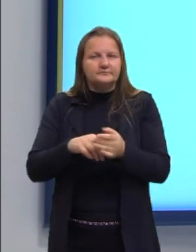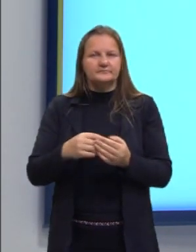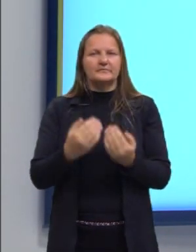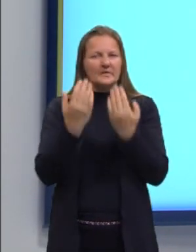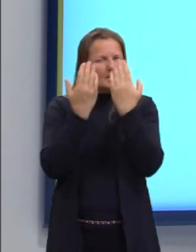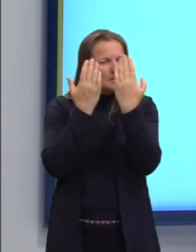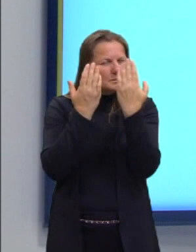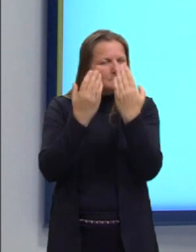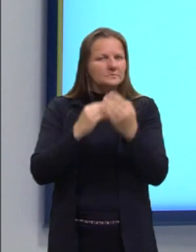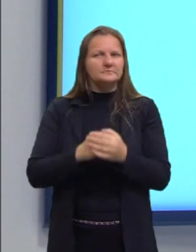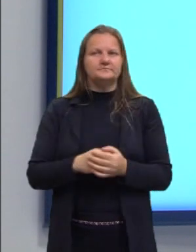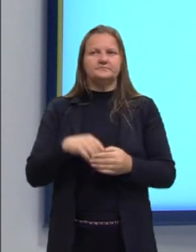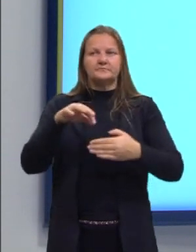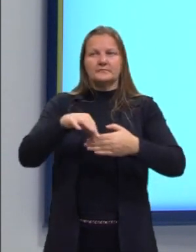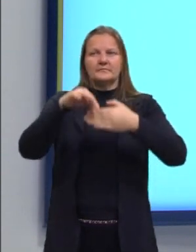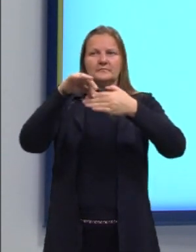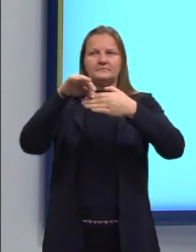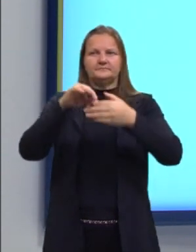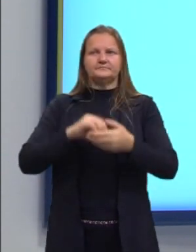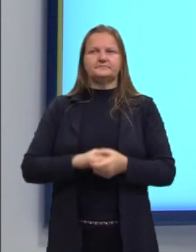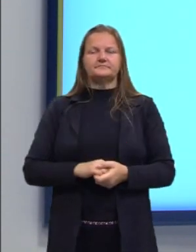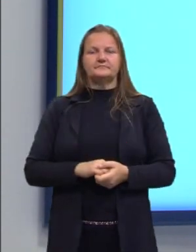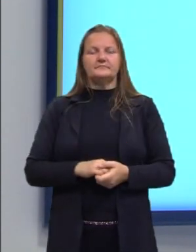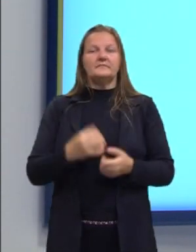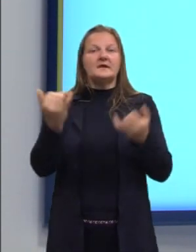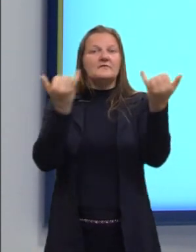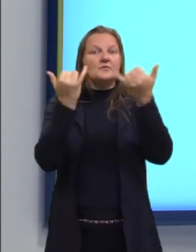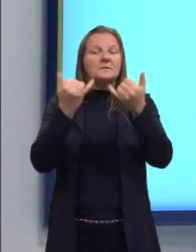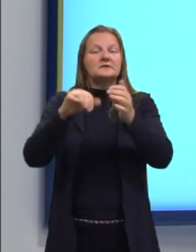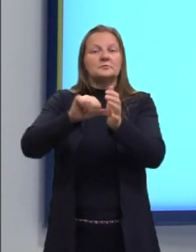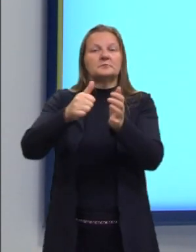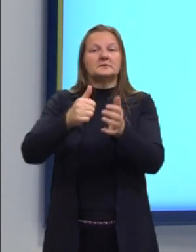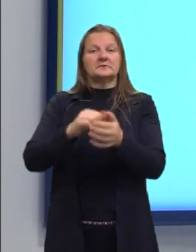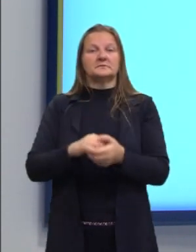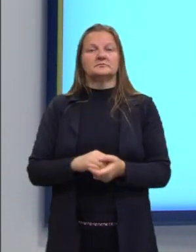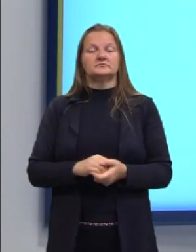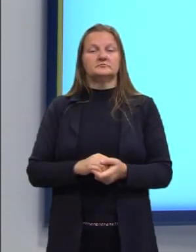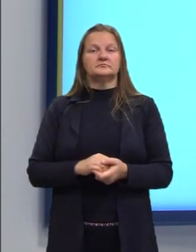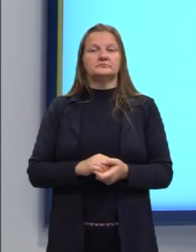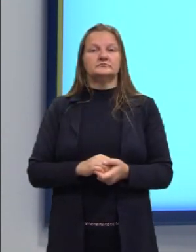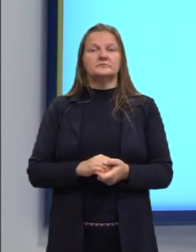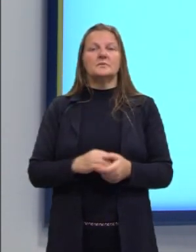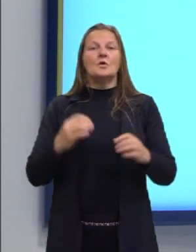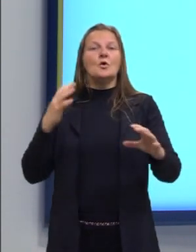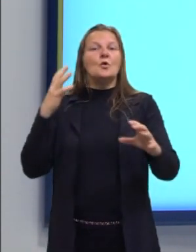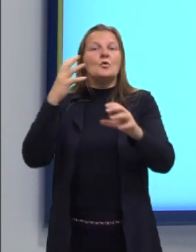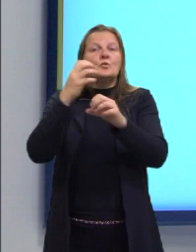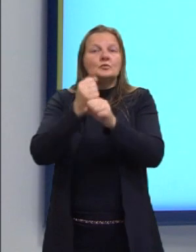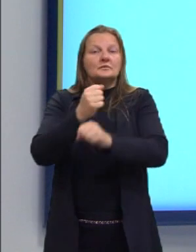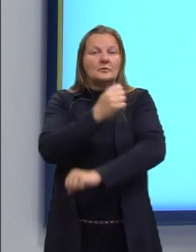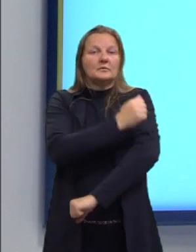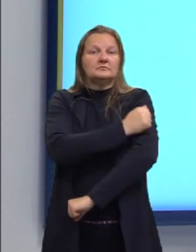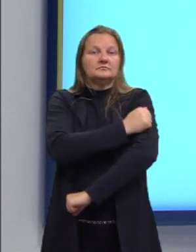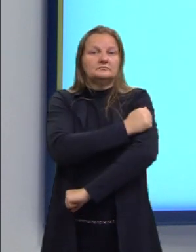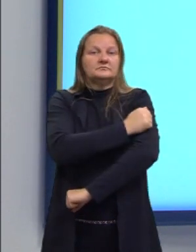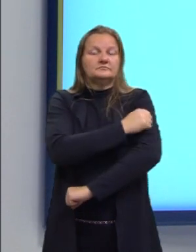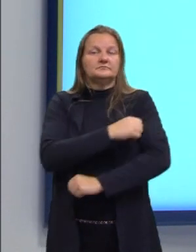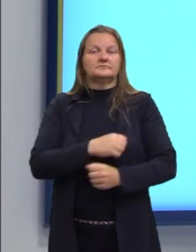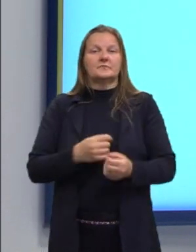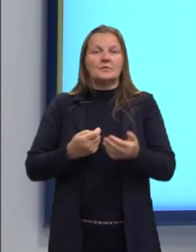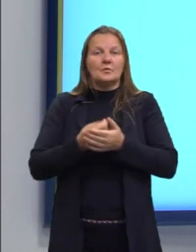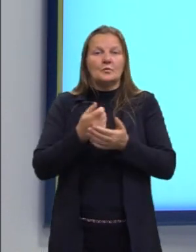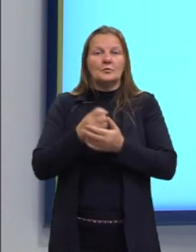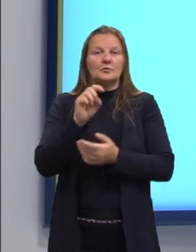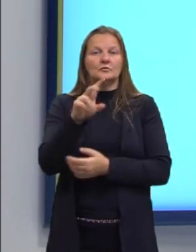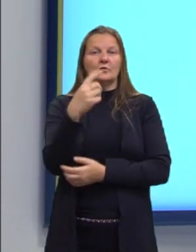eu destaquei aqui, então, na primeira informação que nós tínhamos? O total de alunos ali, né, que comprou